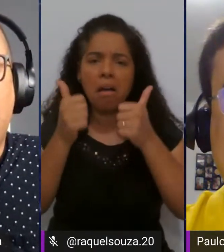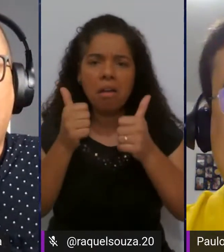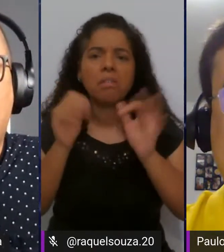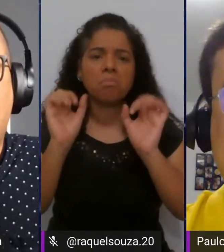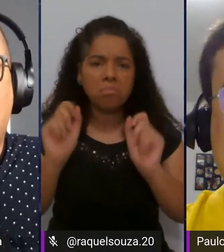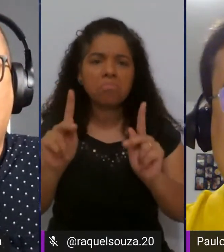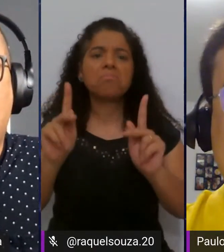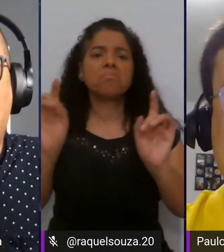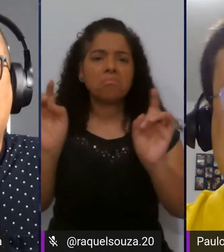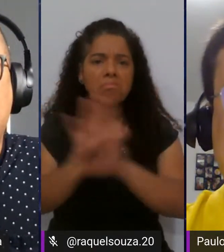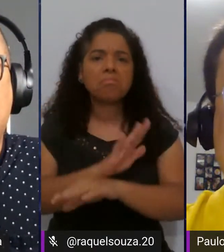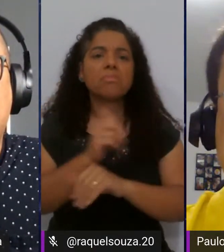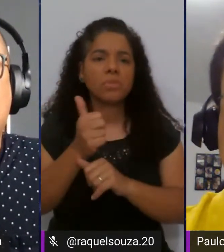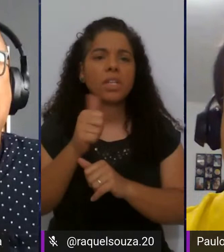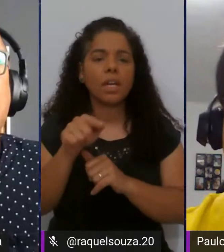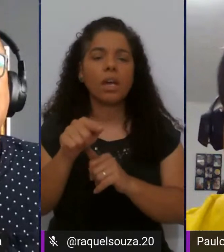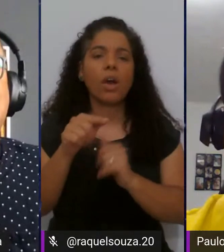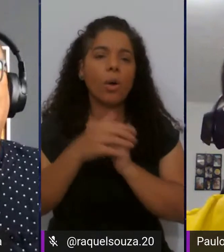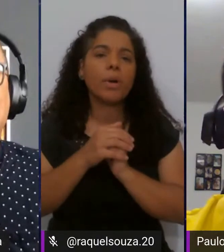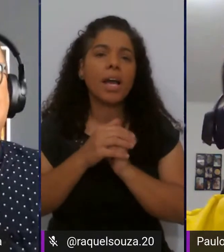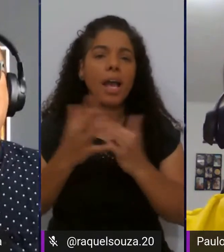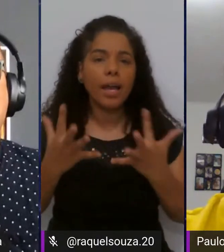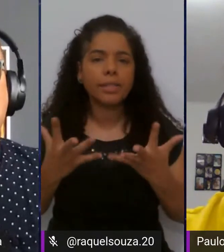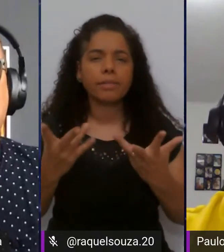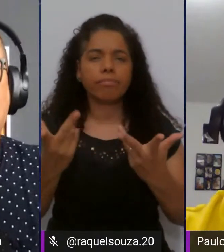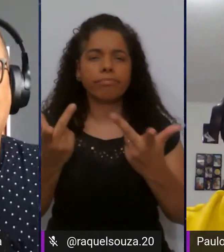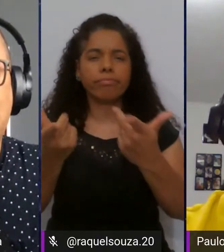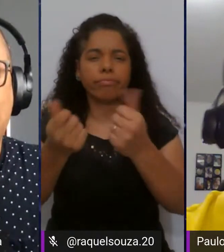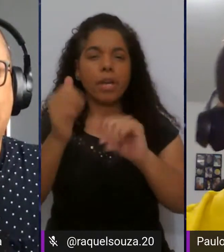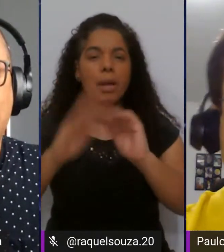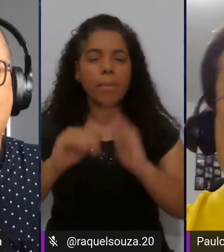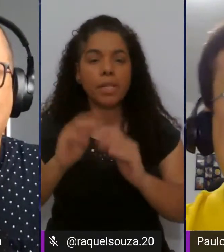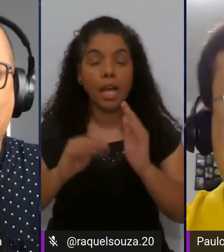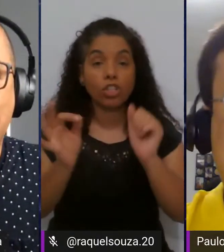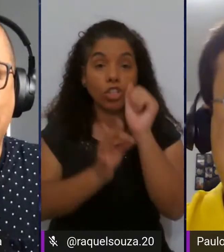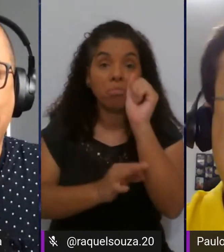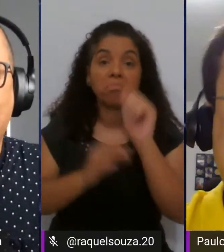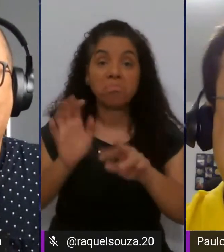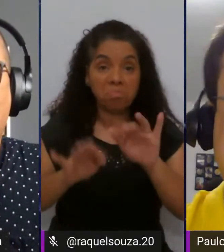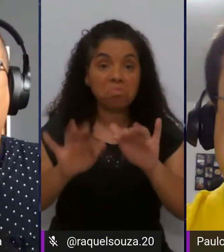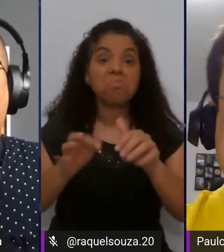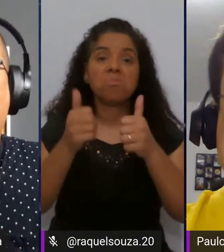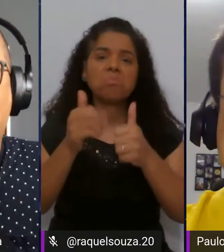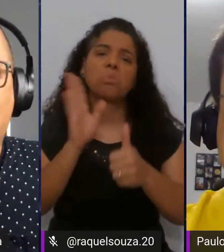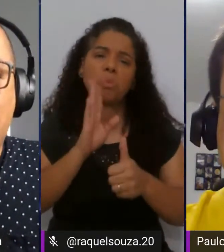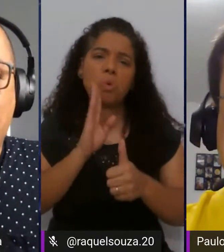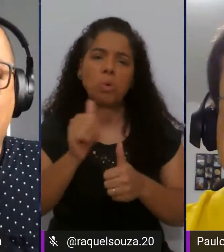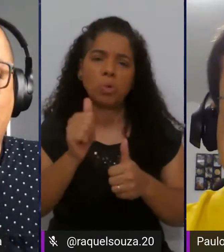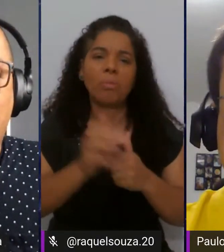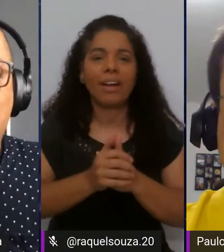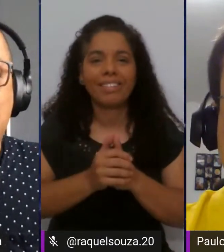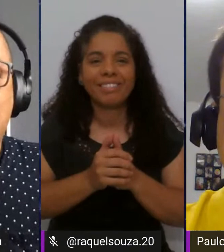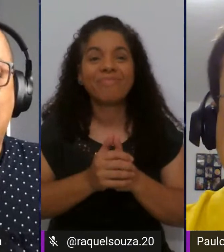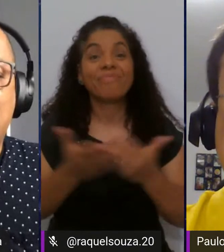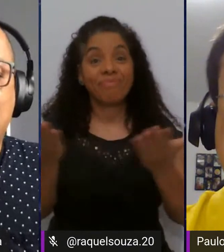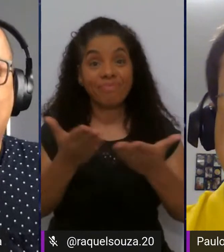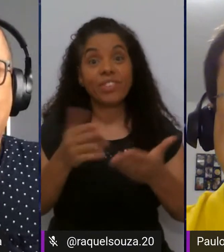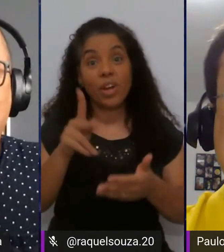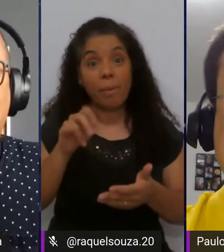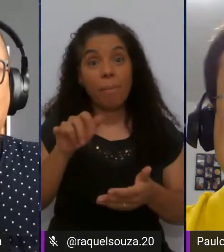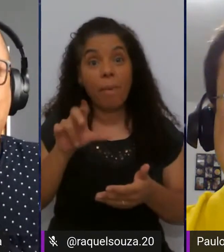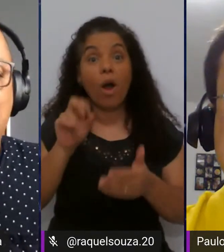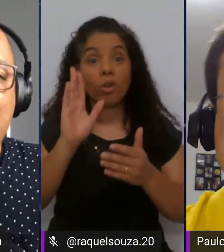essas habilidades de codificação. Muito bacana. Bem, agora, como o Paulo já